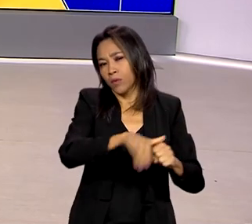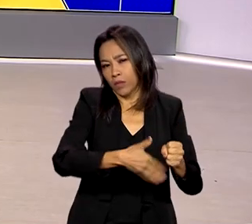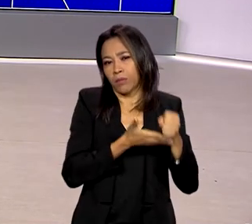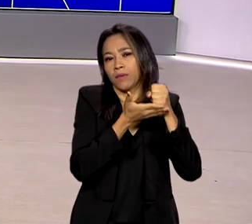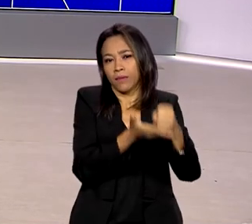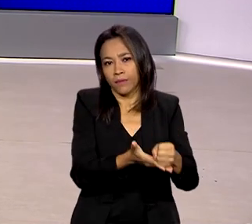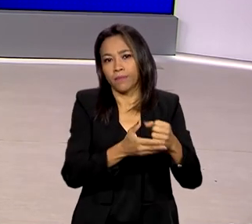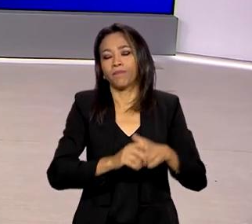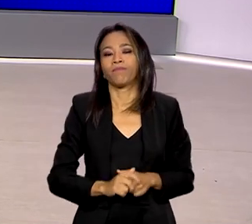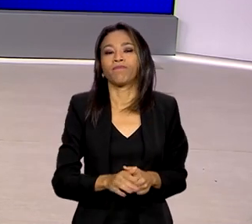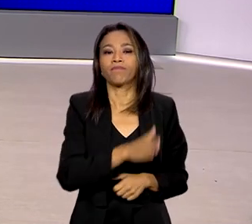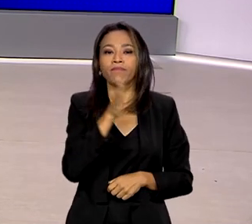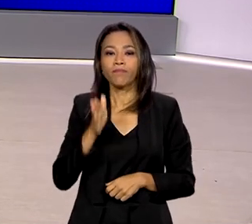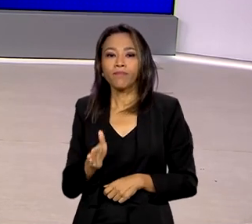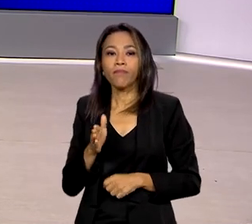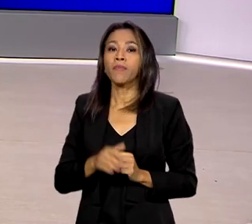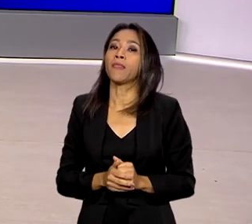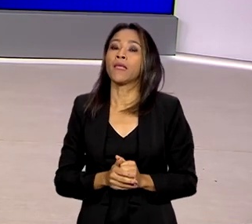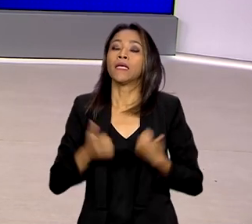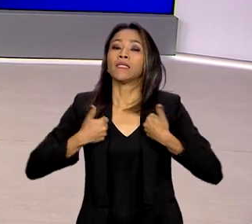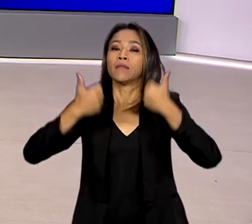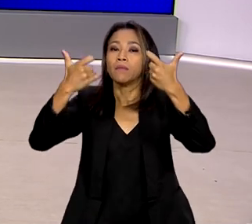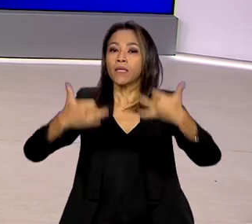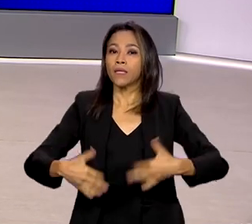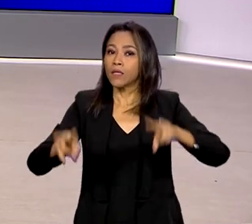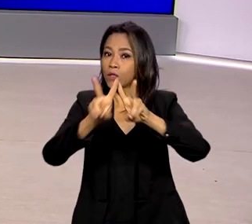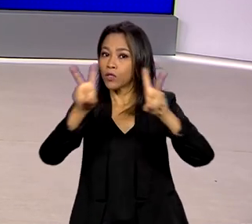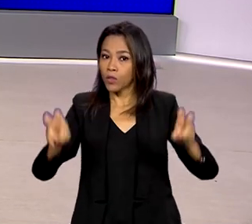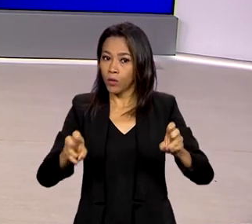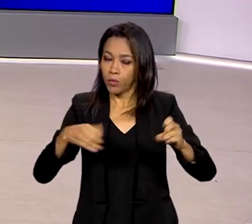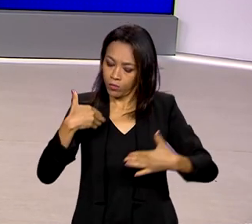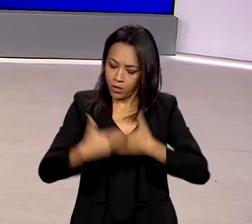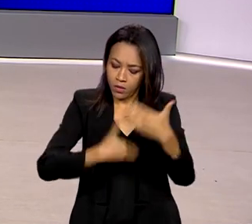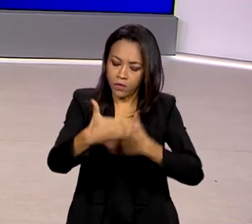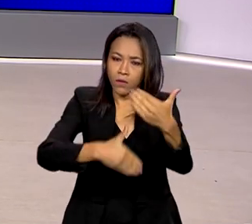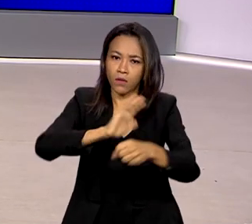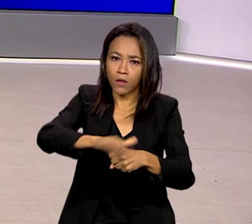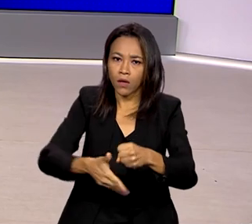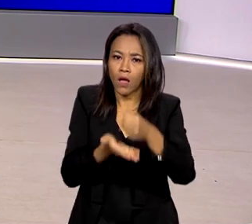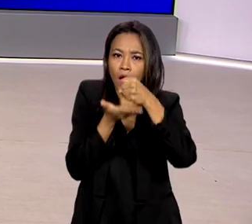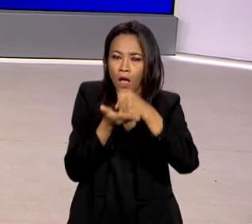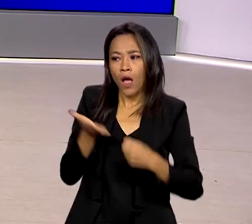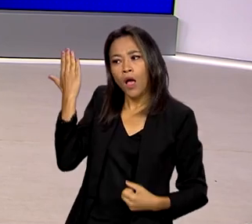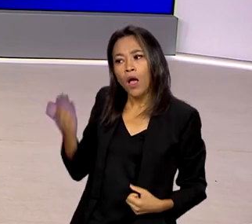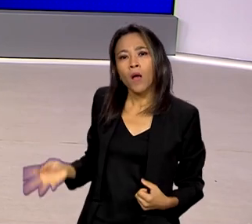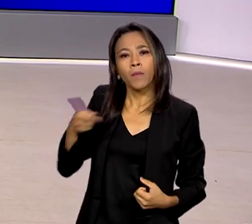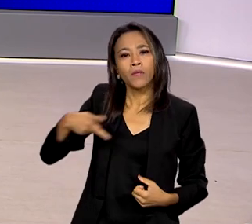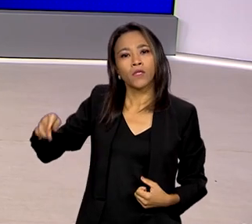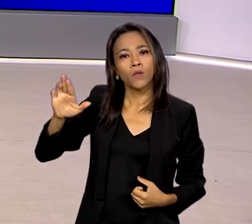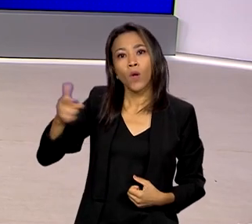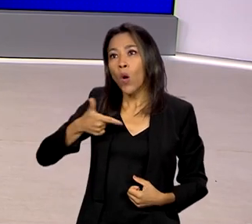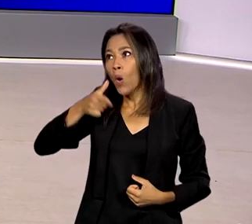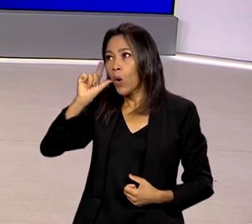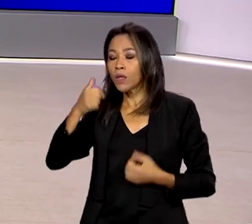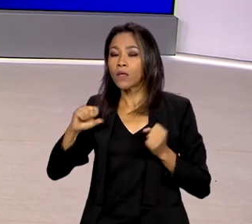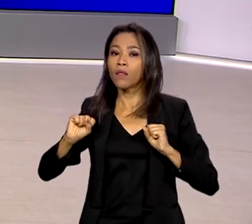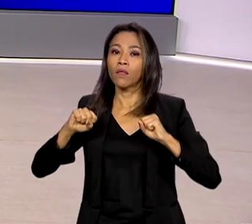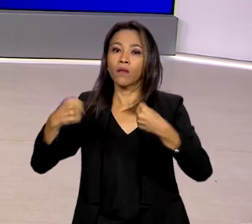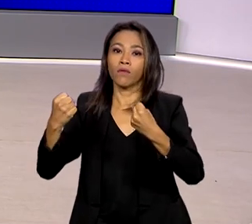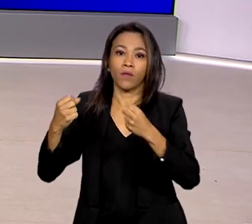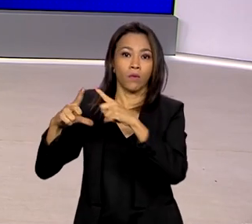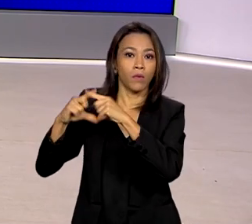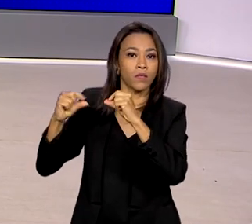E ainda falando sobre o desenvolvimento sustentável, o presidente Lula defendeu ontem aqui em Brasília a